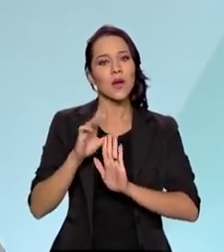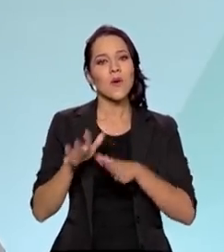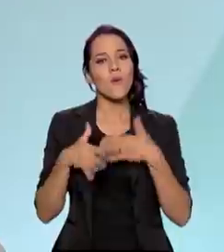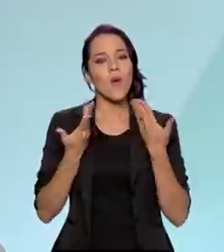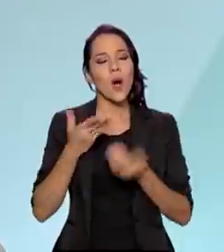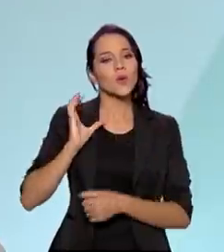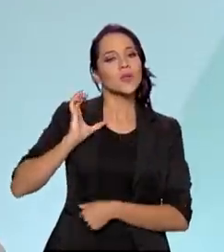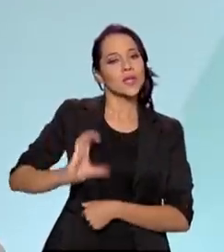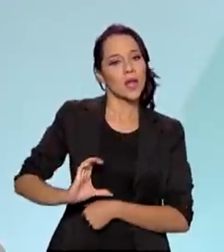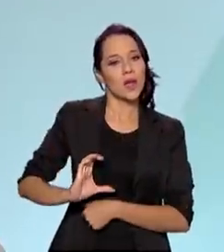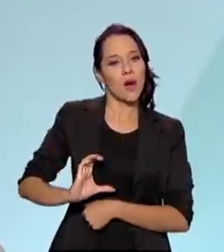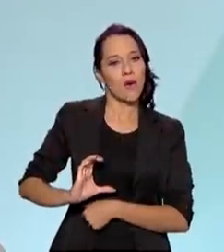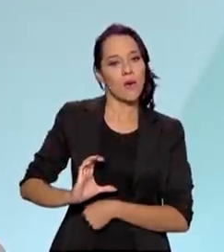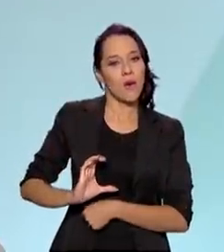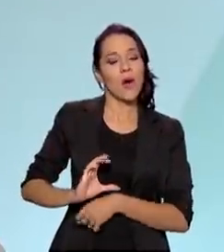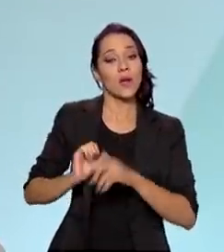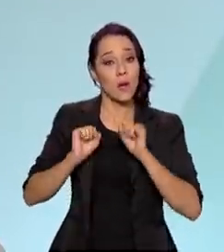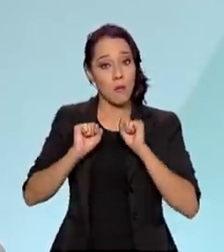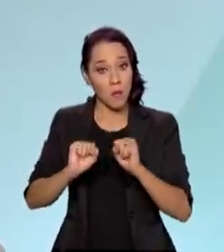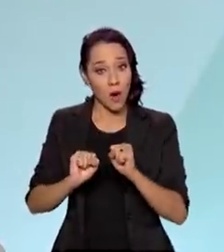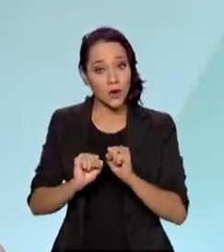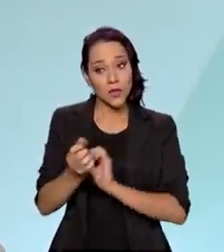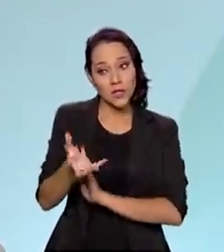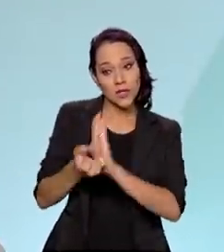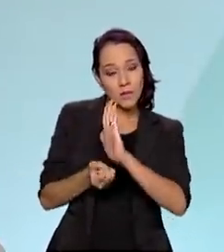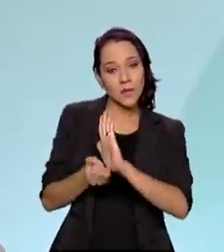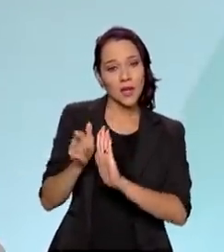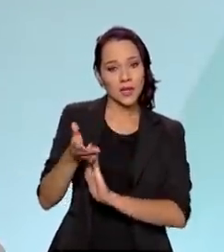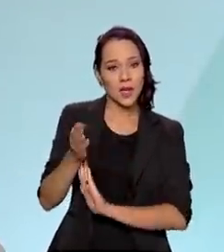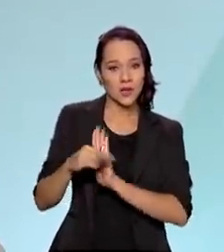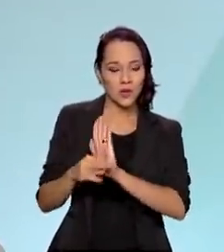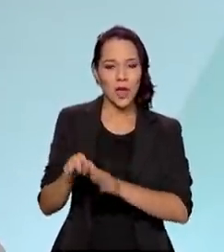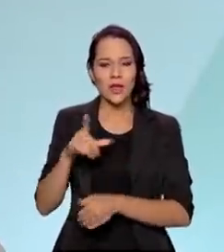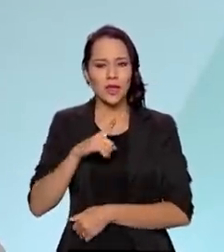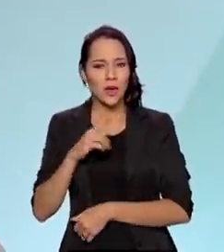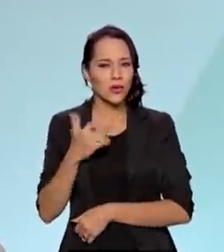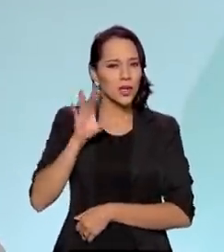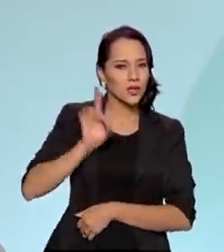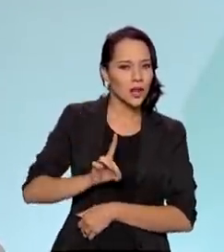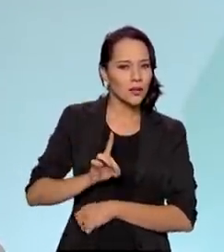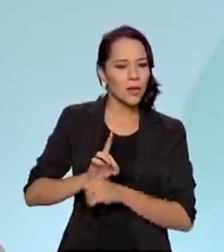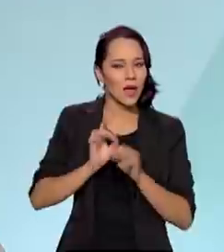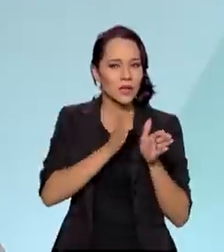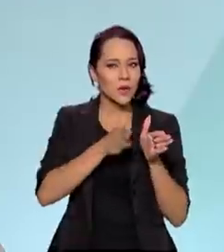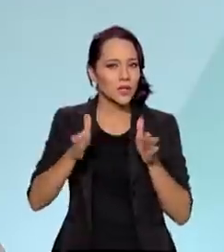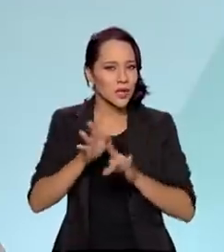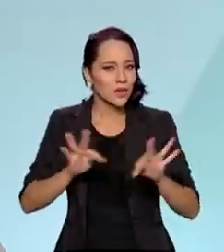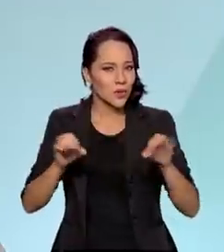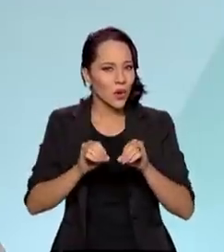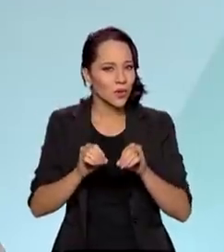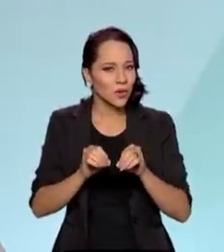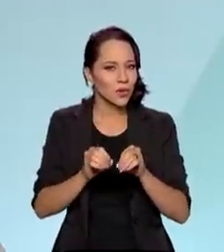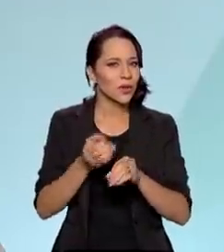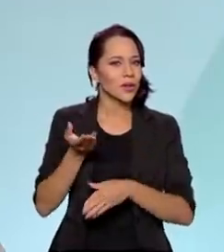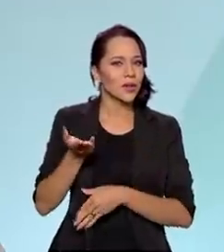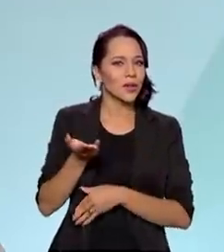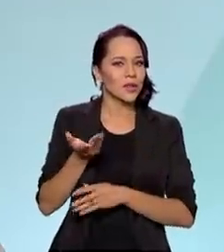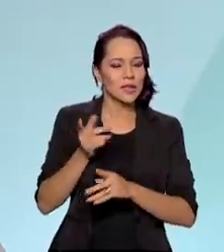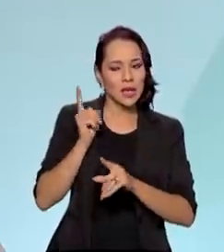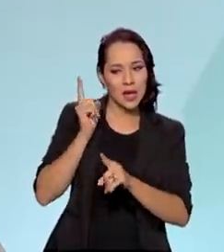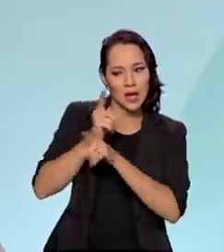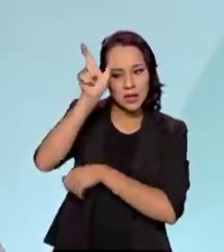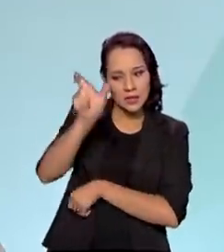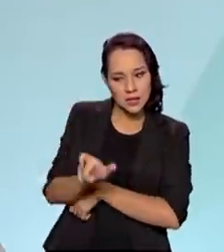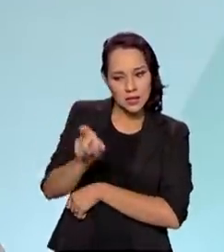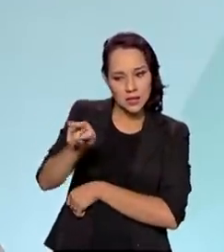qual é o cidadão que pode receber aquele benefício, se ele tem ou não tem direito. Esse processamento todo, essa identificação, se aquele